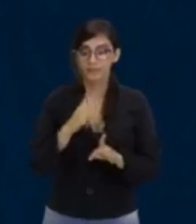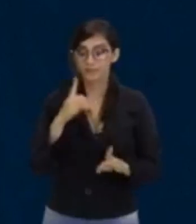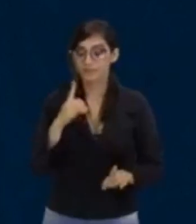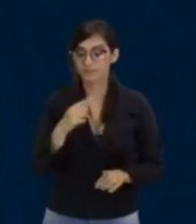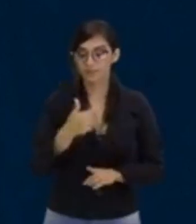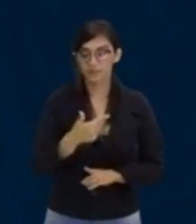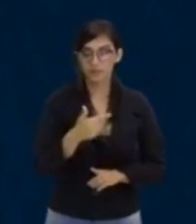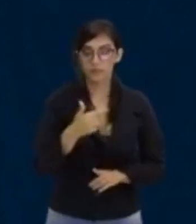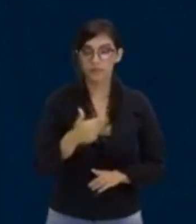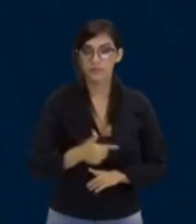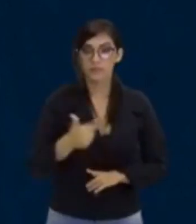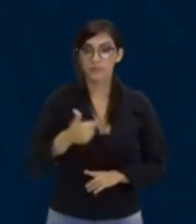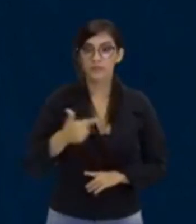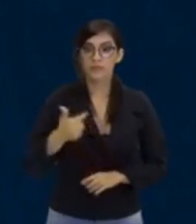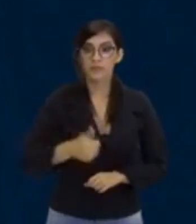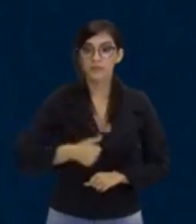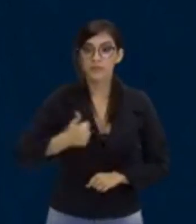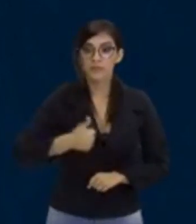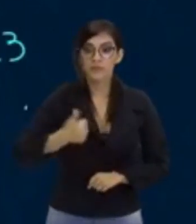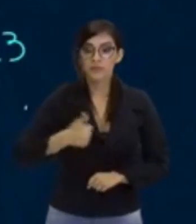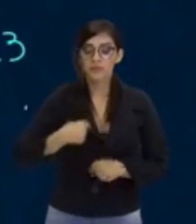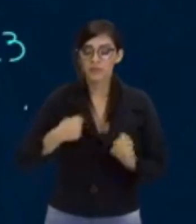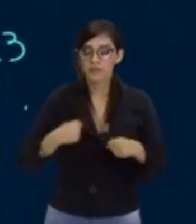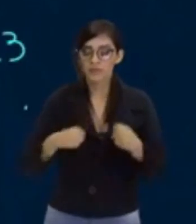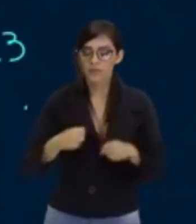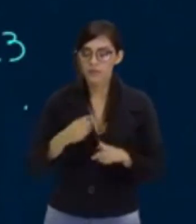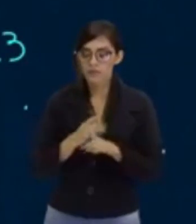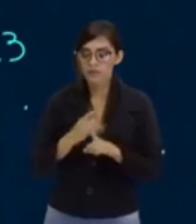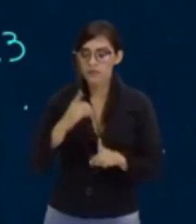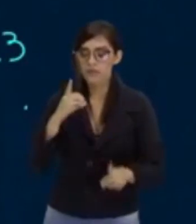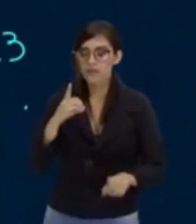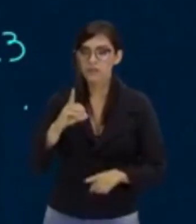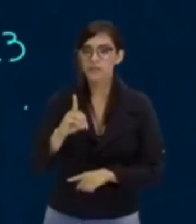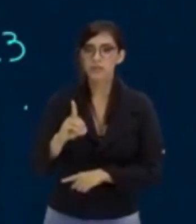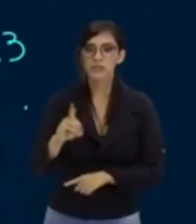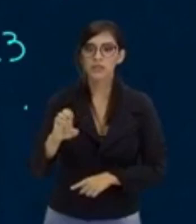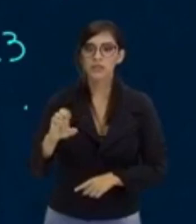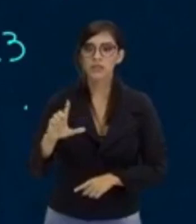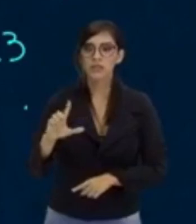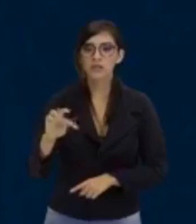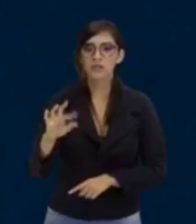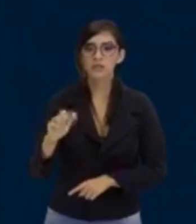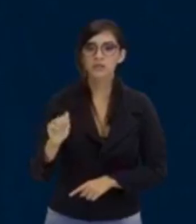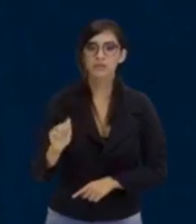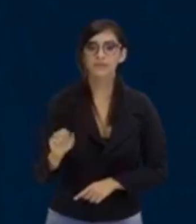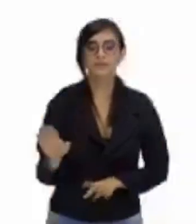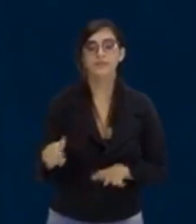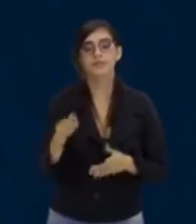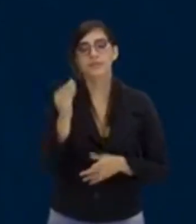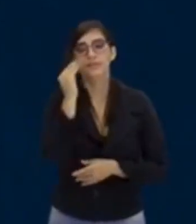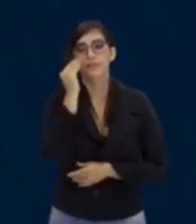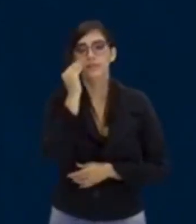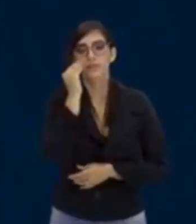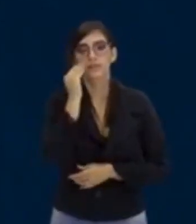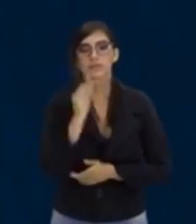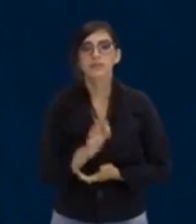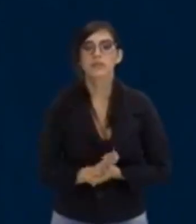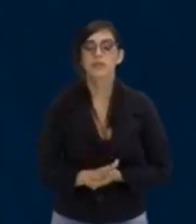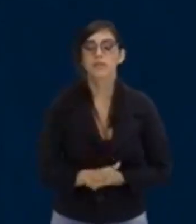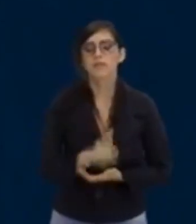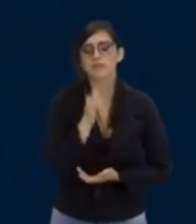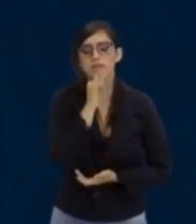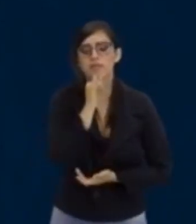grau, eu primeiro teria que calcular quem? O delta, o nosso discriminante. Então, observa, vamos ver no exemplo aqui,